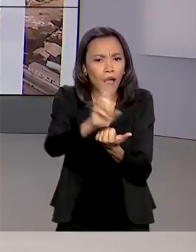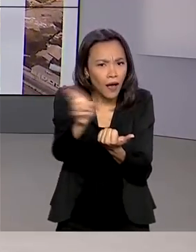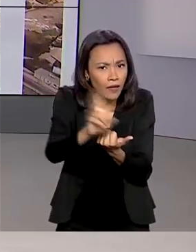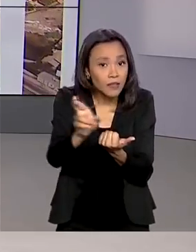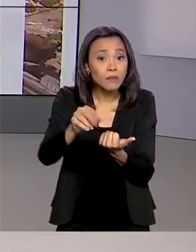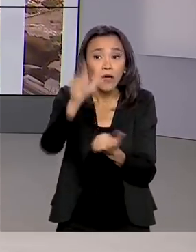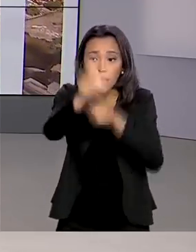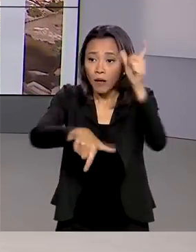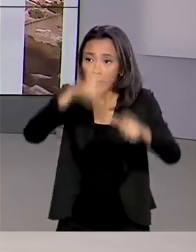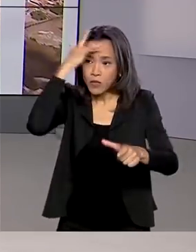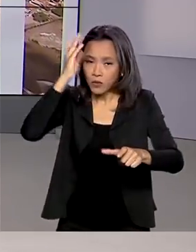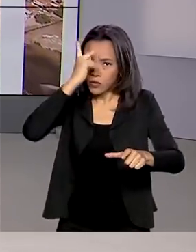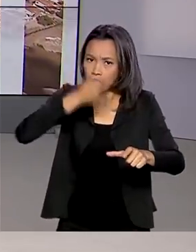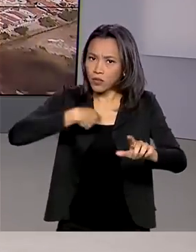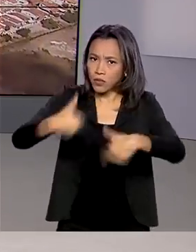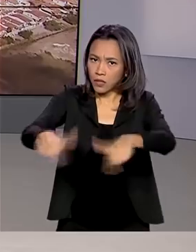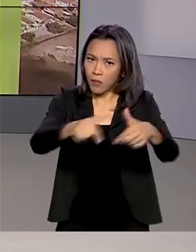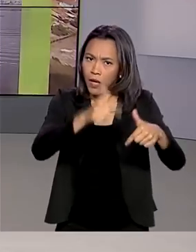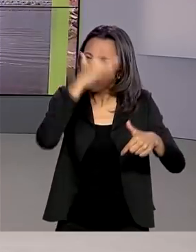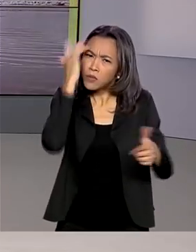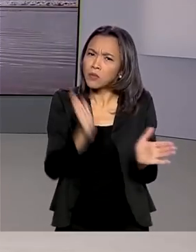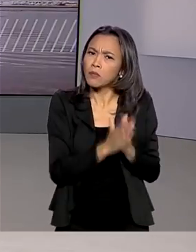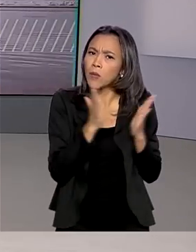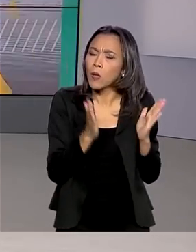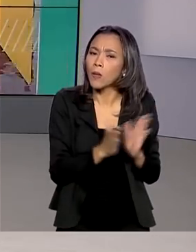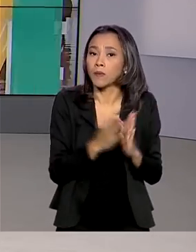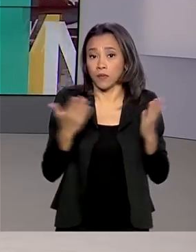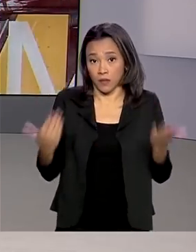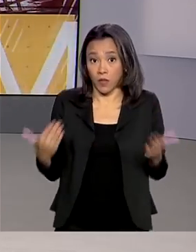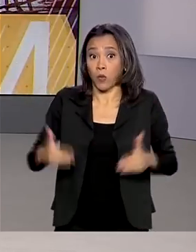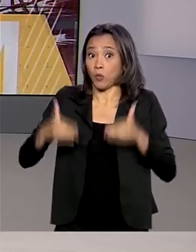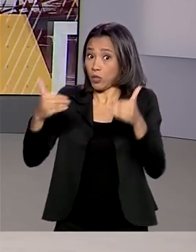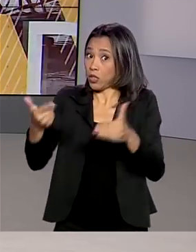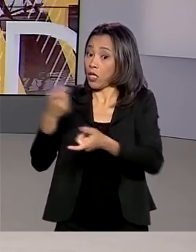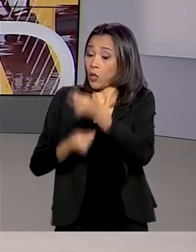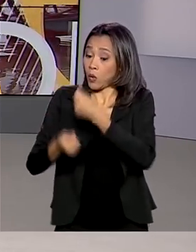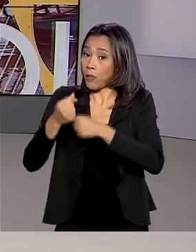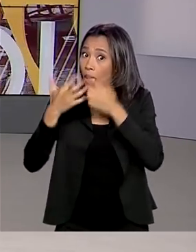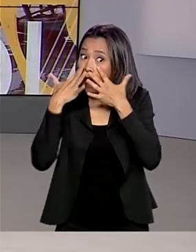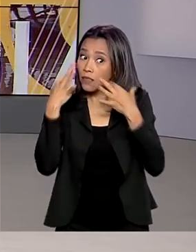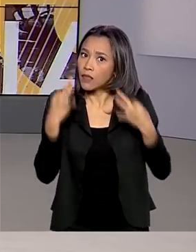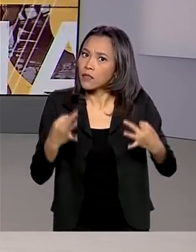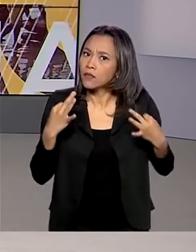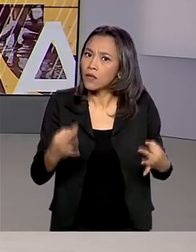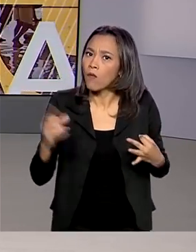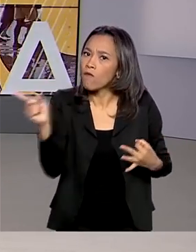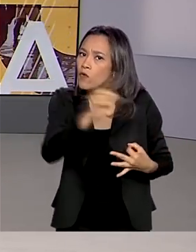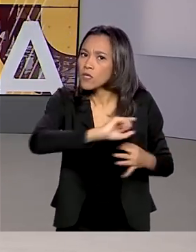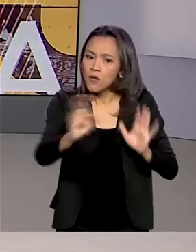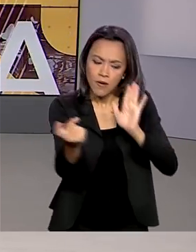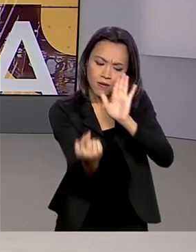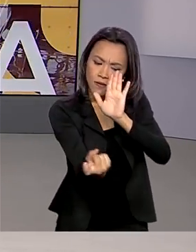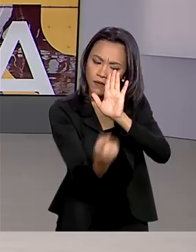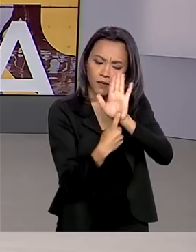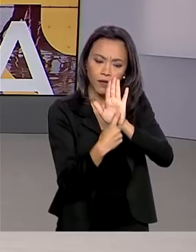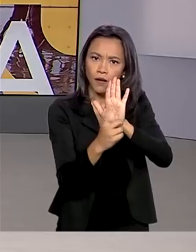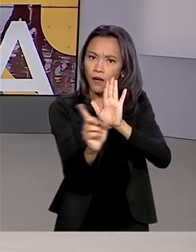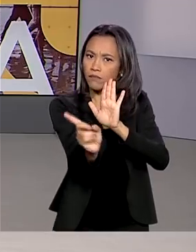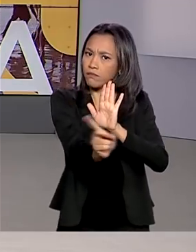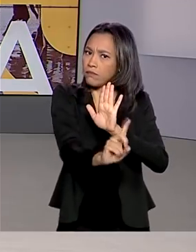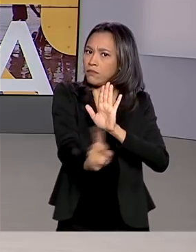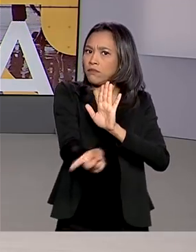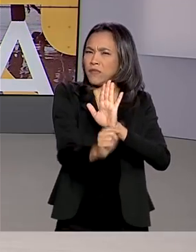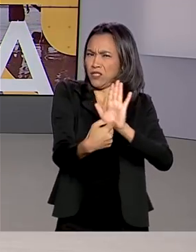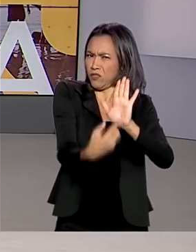autônomos e pessoas de baixa renda. O Ministério da Economia alerta a não clicar nesse link. Esses links